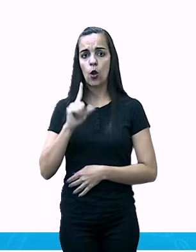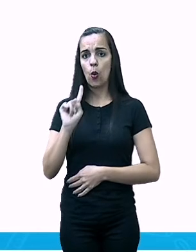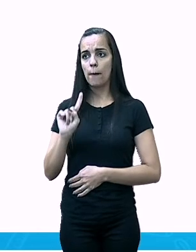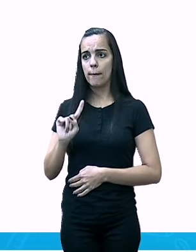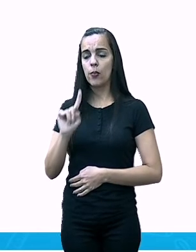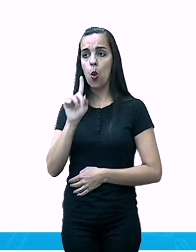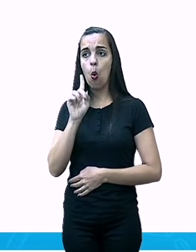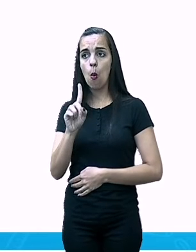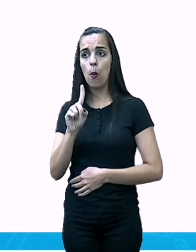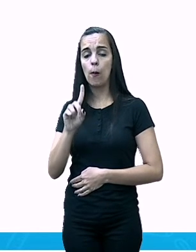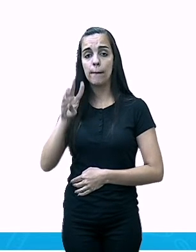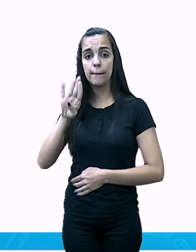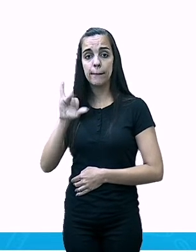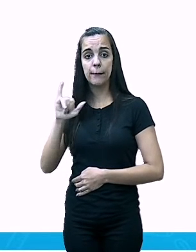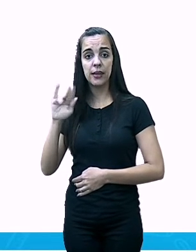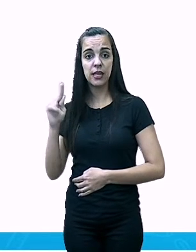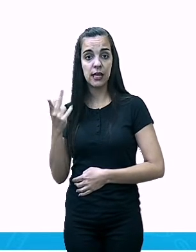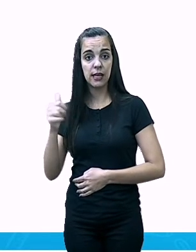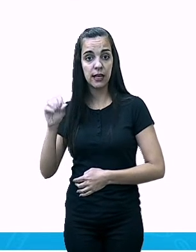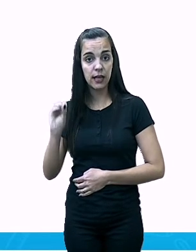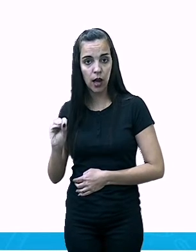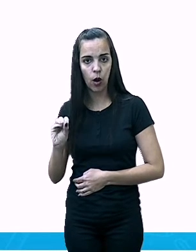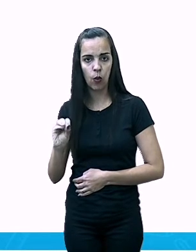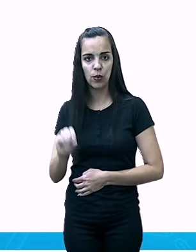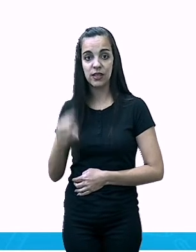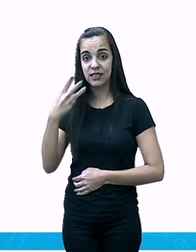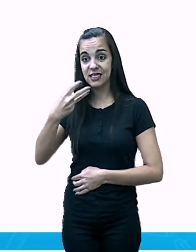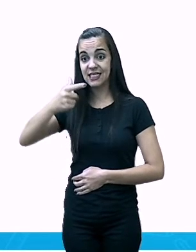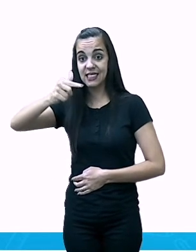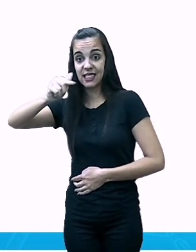376 milhões.